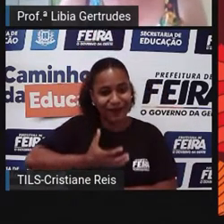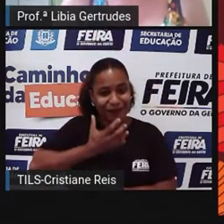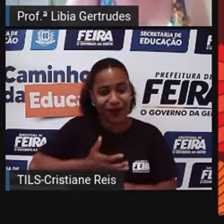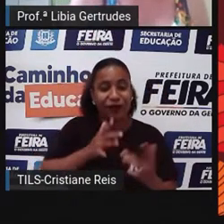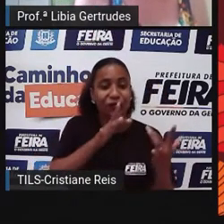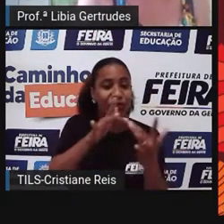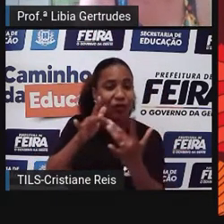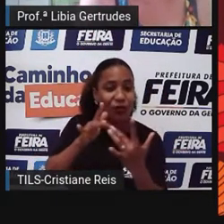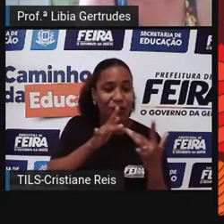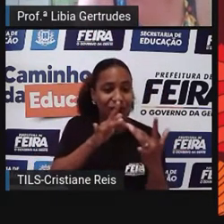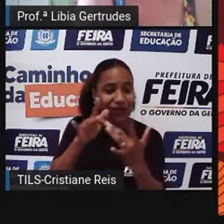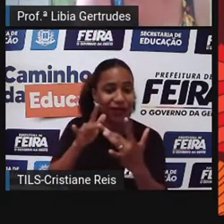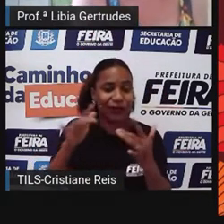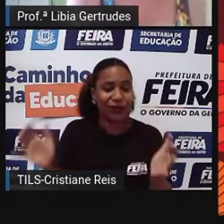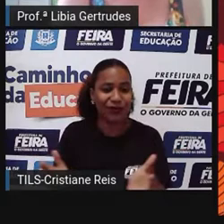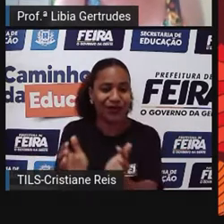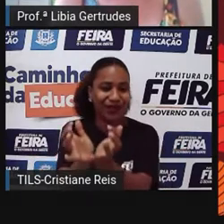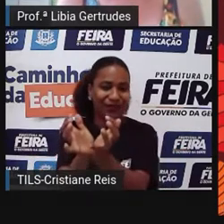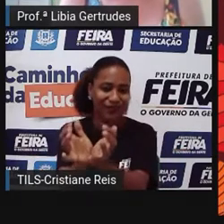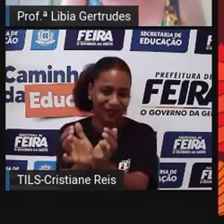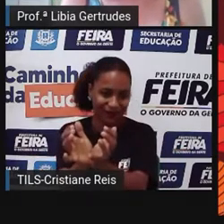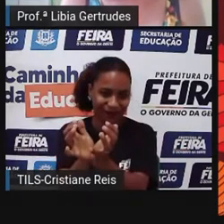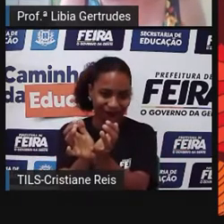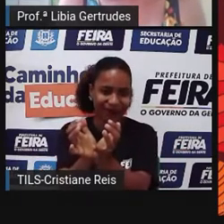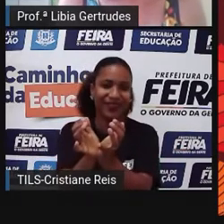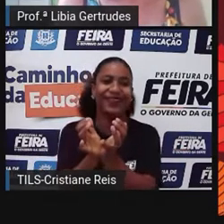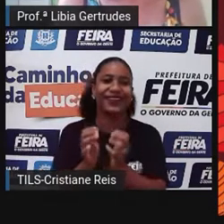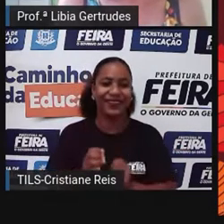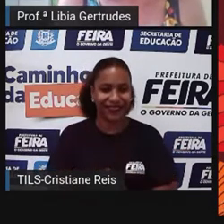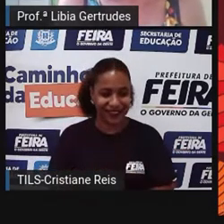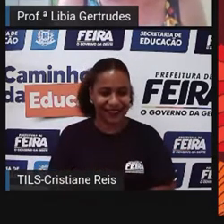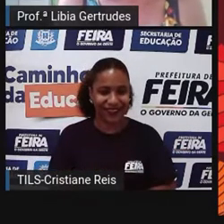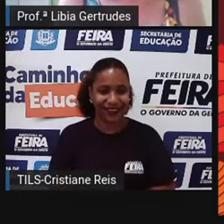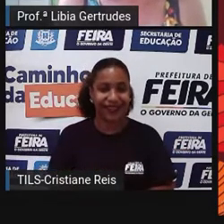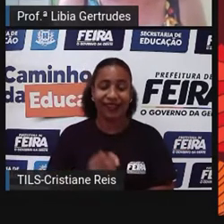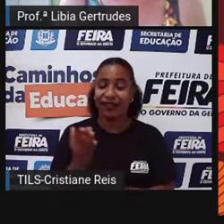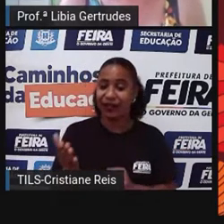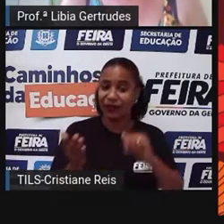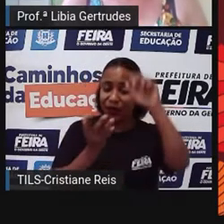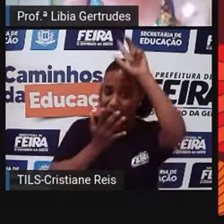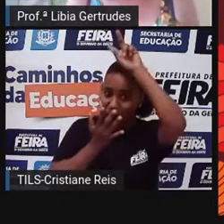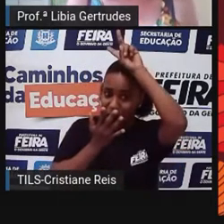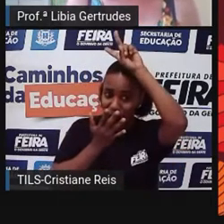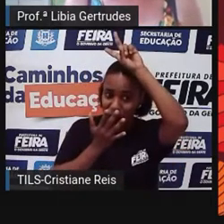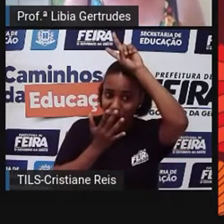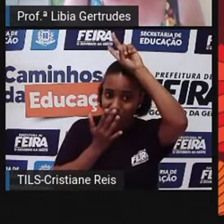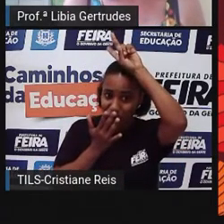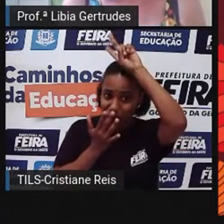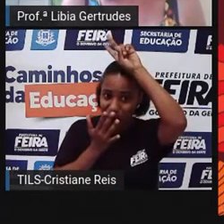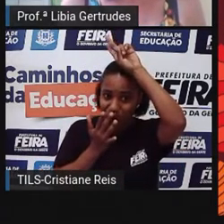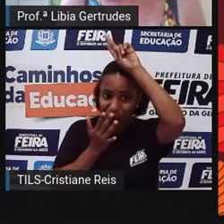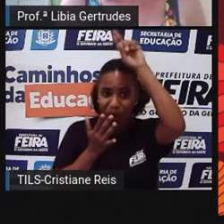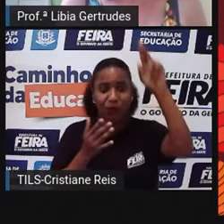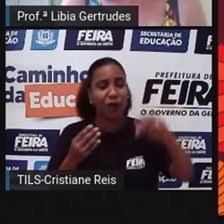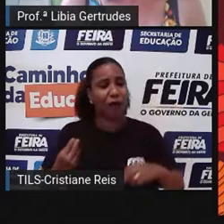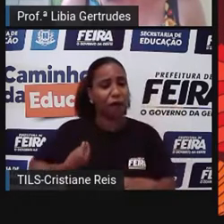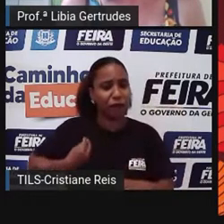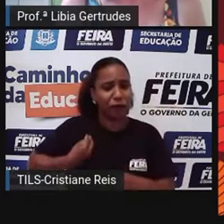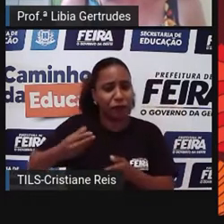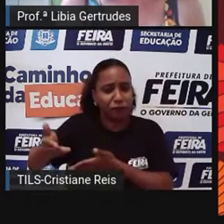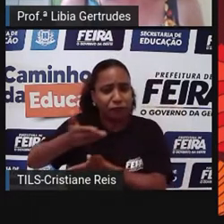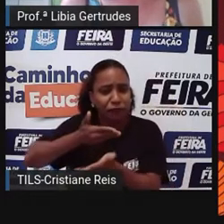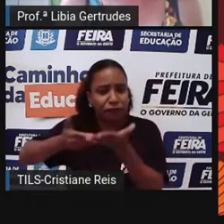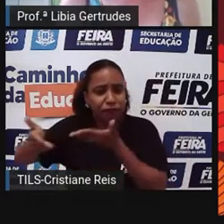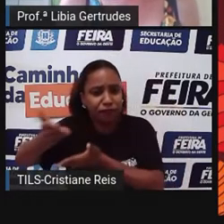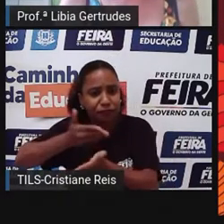Então, a trajetória de infância com a presença desses indígenas na cidade e o próprio nome. Então,